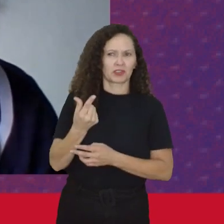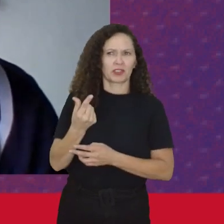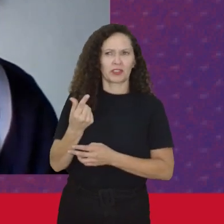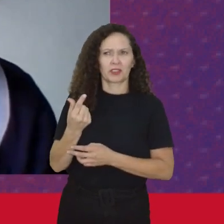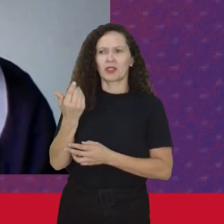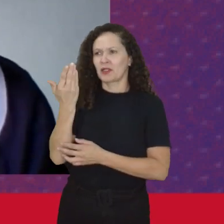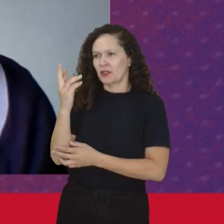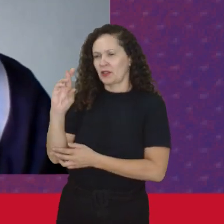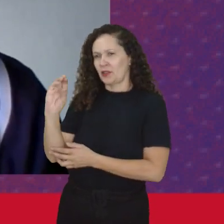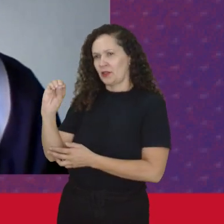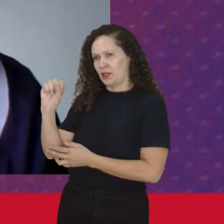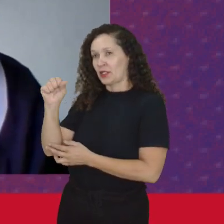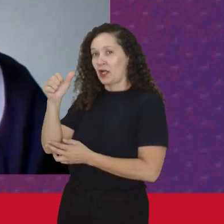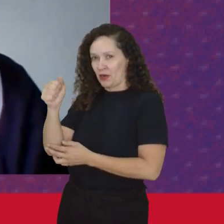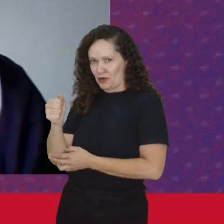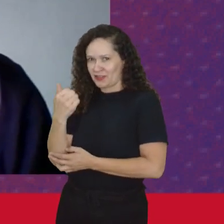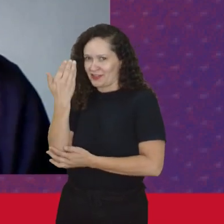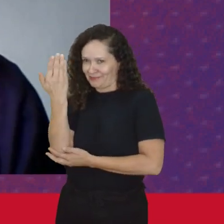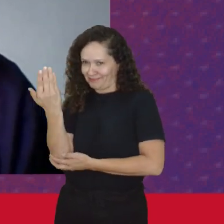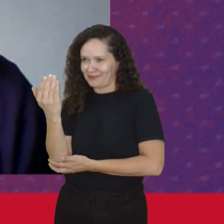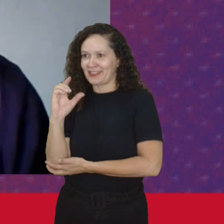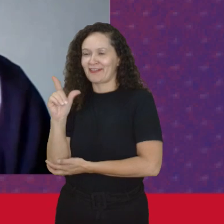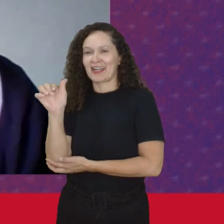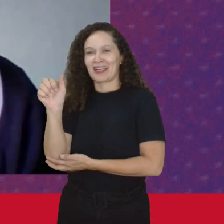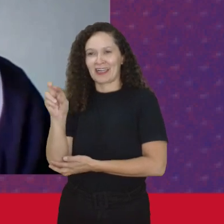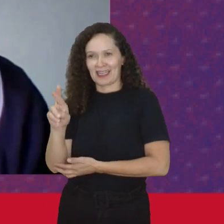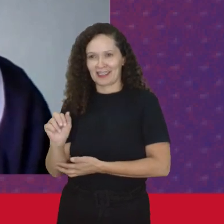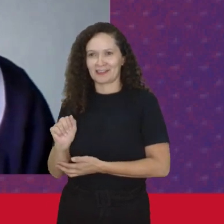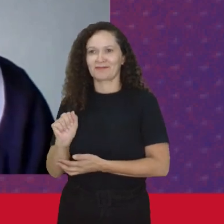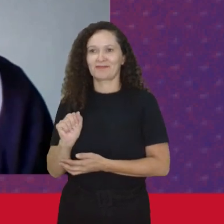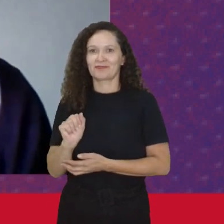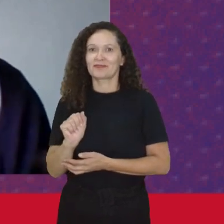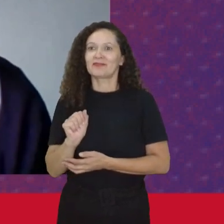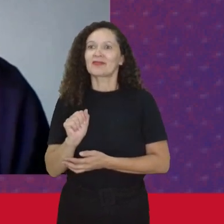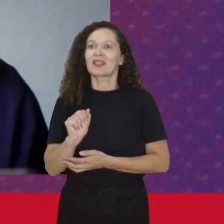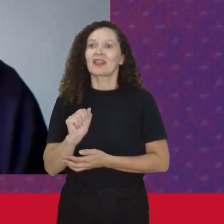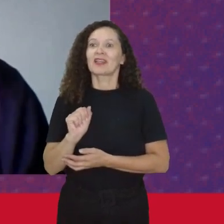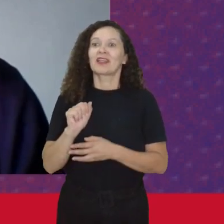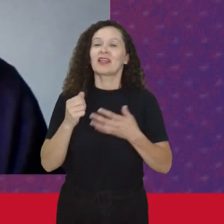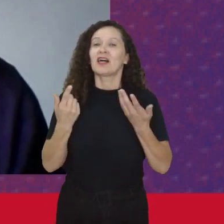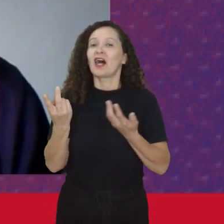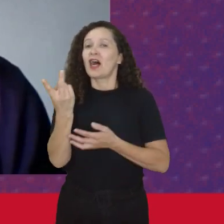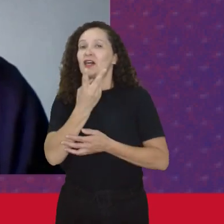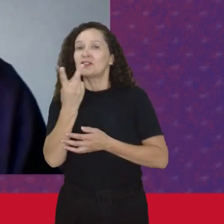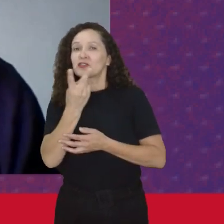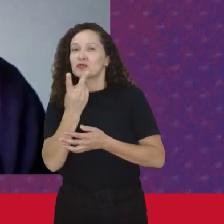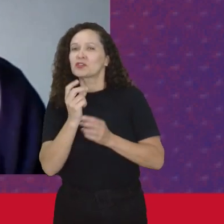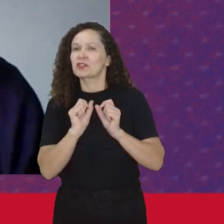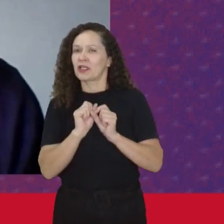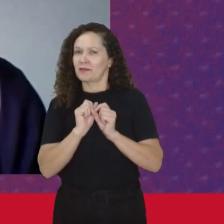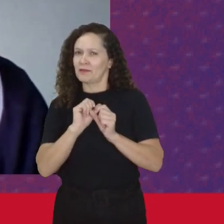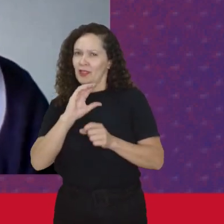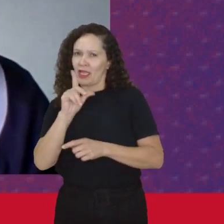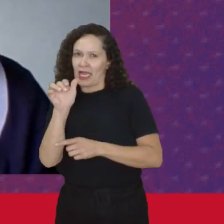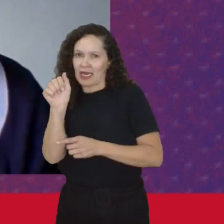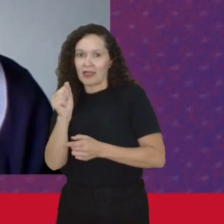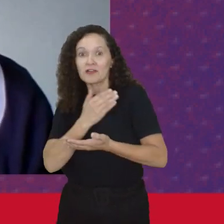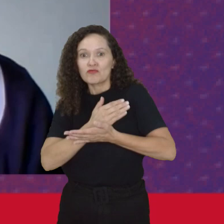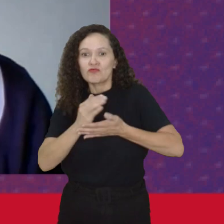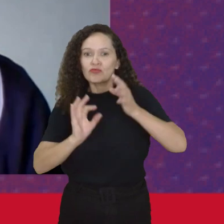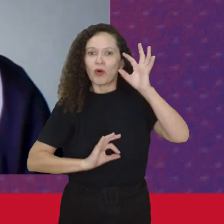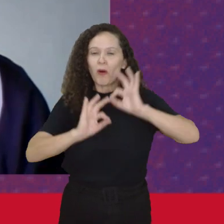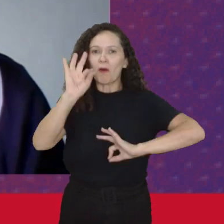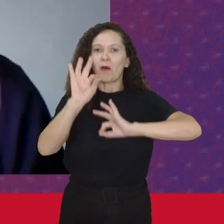Xemburgo Também Com a Clara Zetkin E que a Clara Zetkin Inclusive Foi a pessoa Que começou A organizar